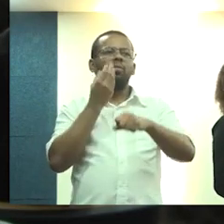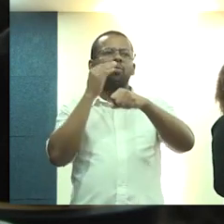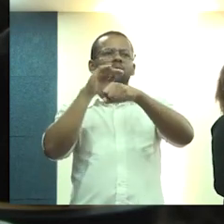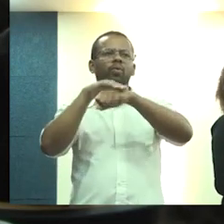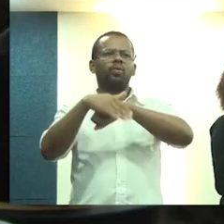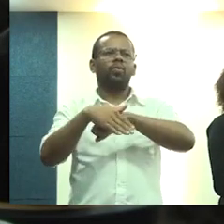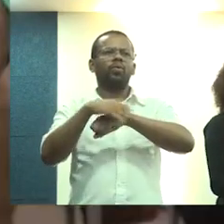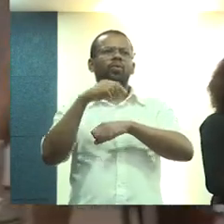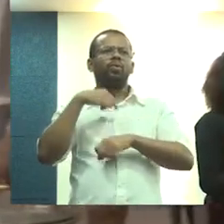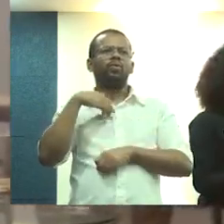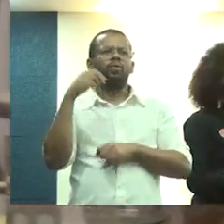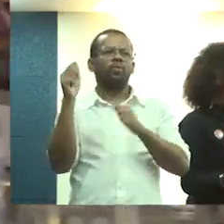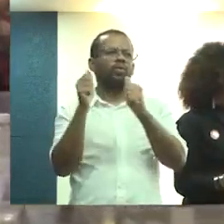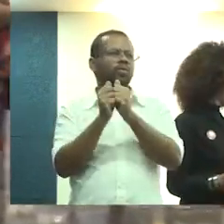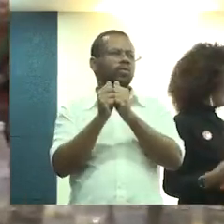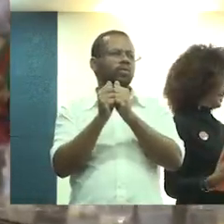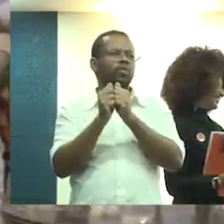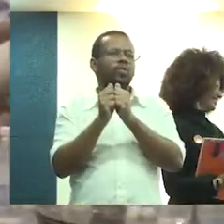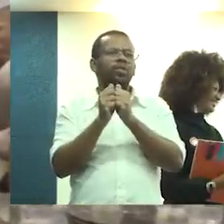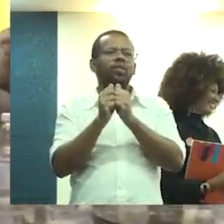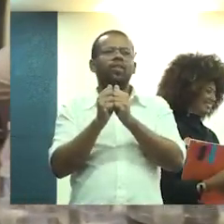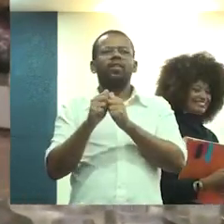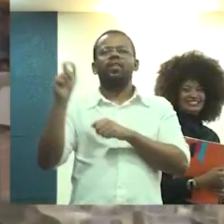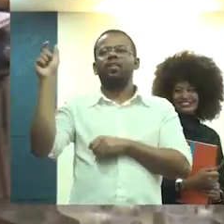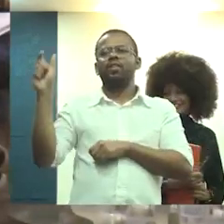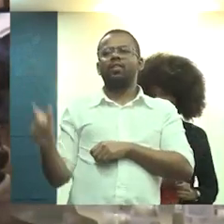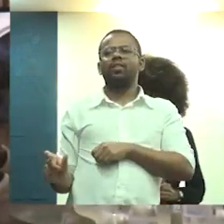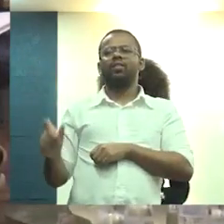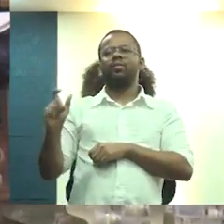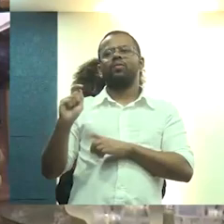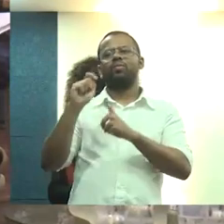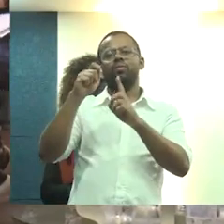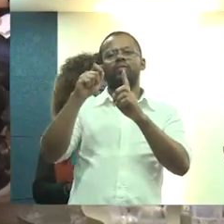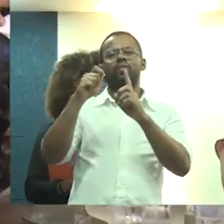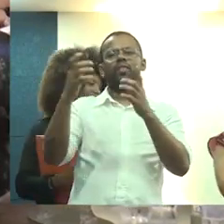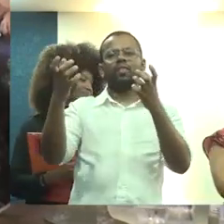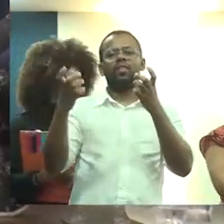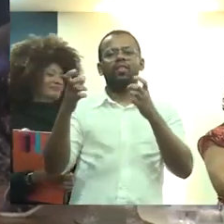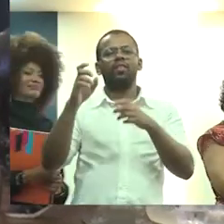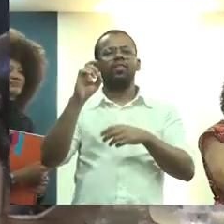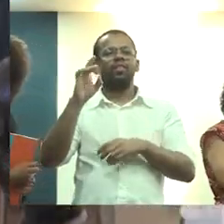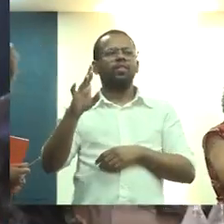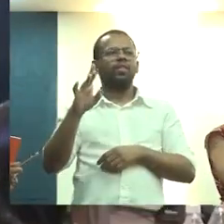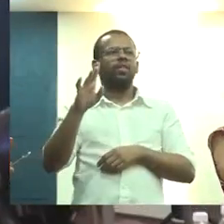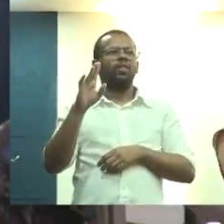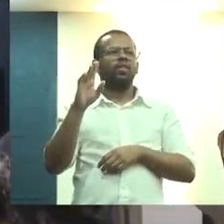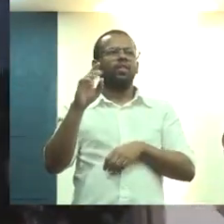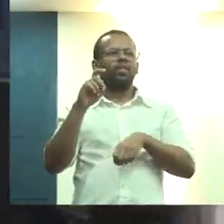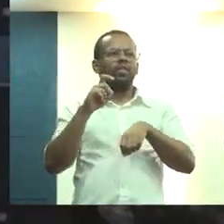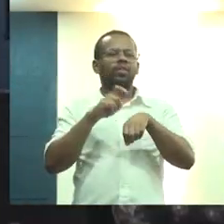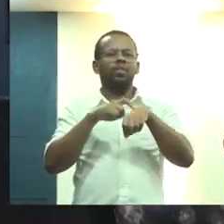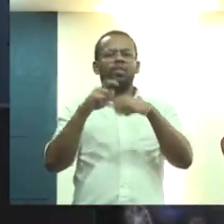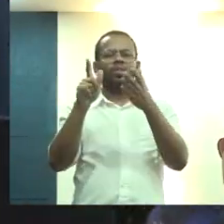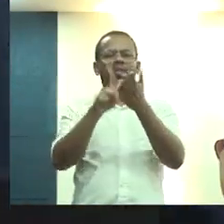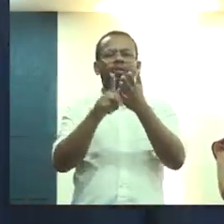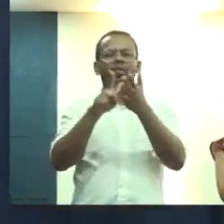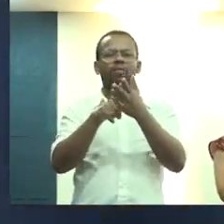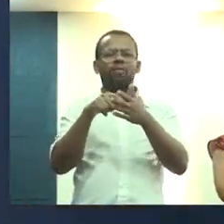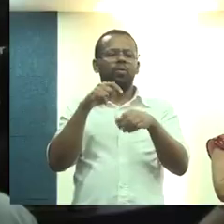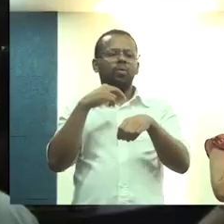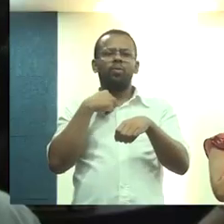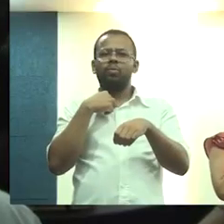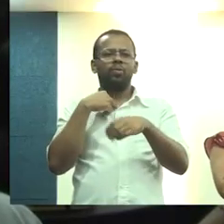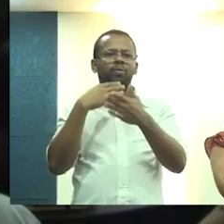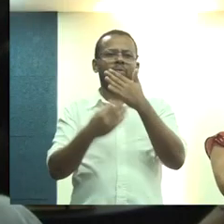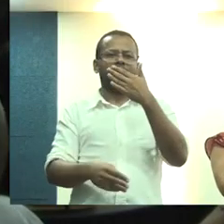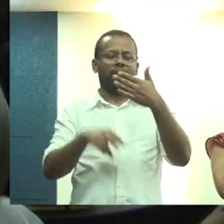Boa noite. Eu vou ficar aqui junto com a nossa maravilhosa emissia aqui, porque, se não, eu sou que nem a Maria Elisa, eu preciso de um papelzinho para eu não